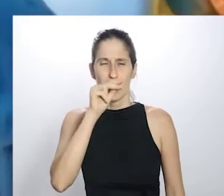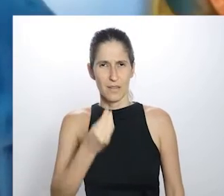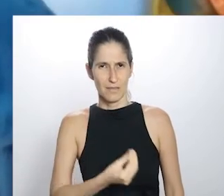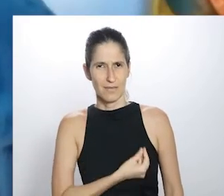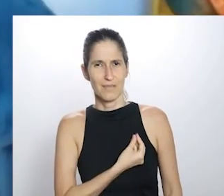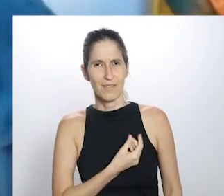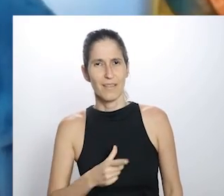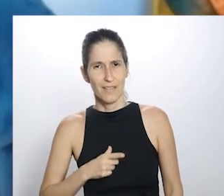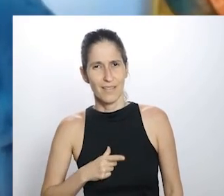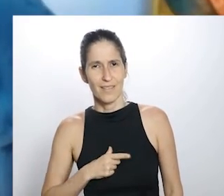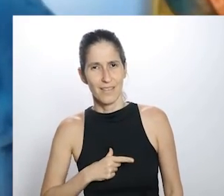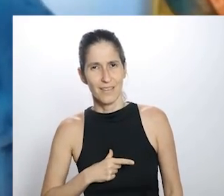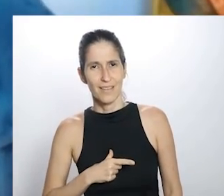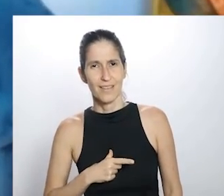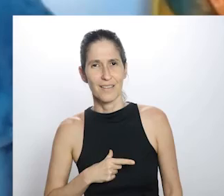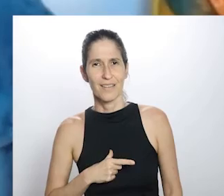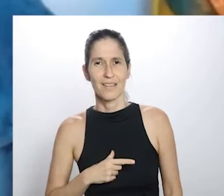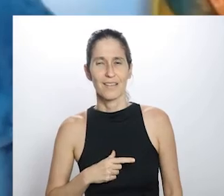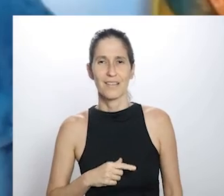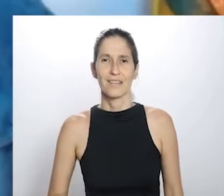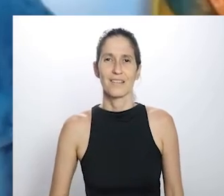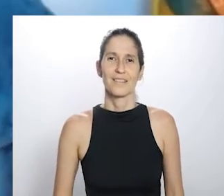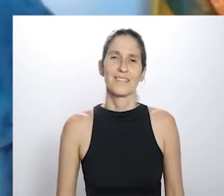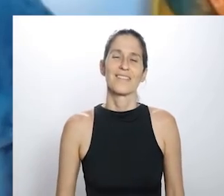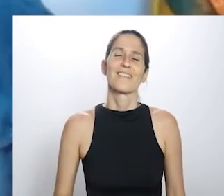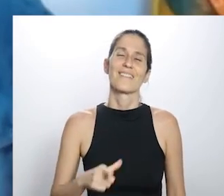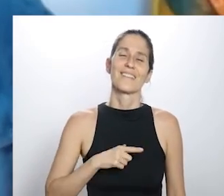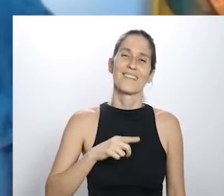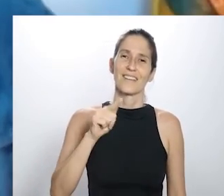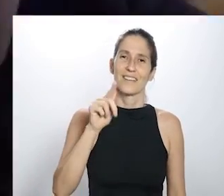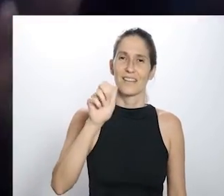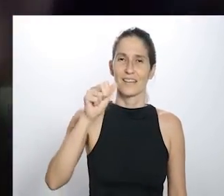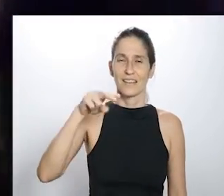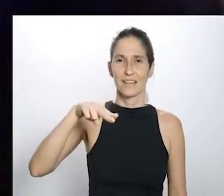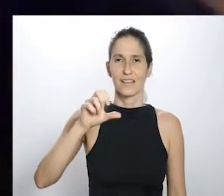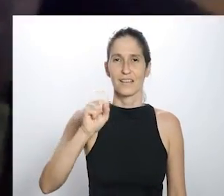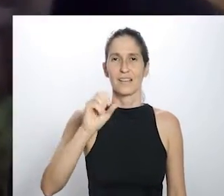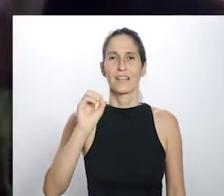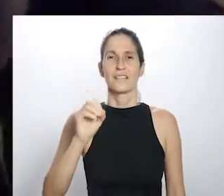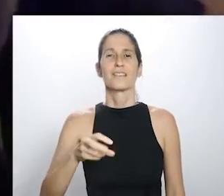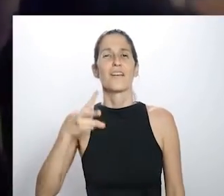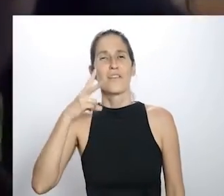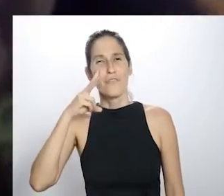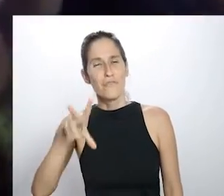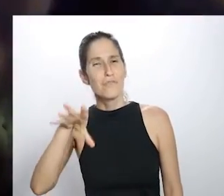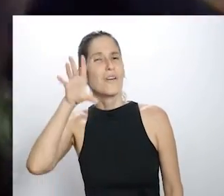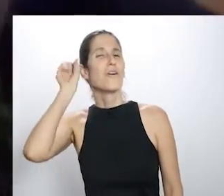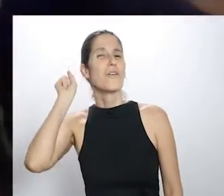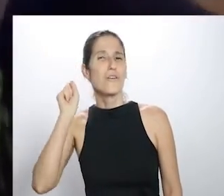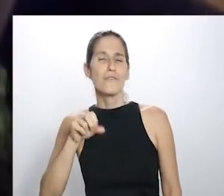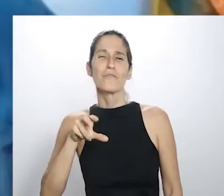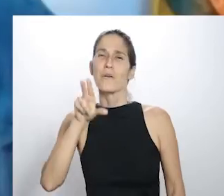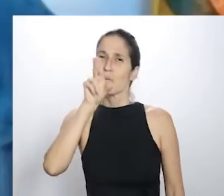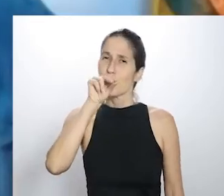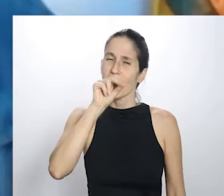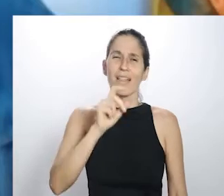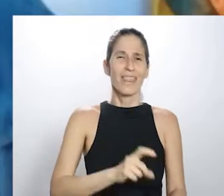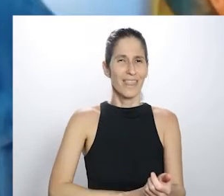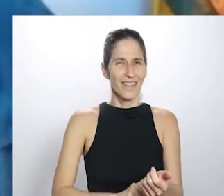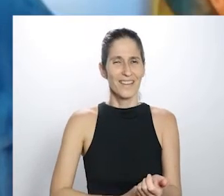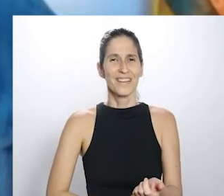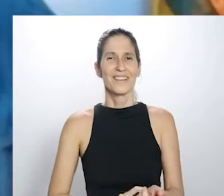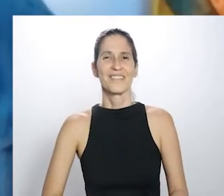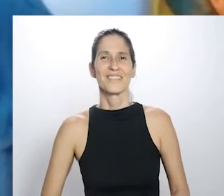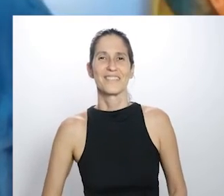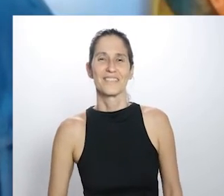André está criando pato aí na pandemia, ele começou a criar pato. São os gansos. Ah, eu logo vi que é um bicho mais agressivo do que